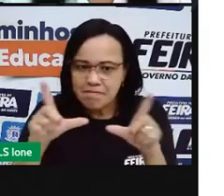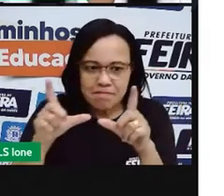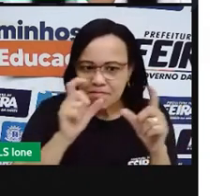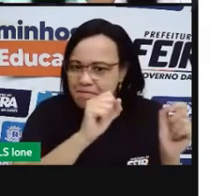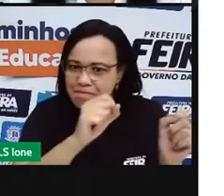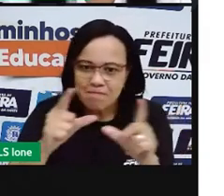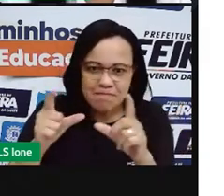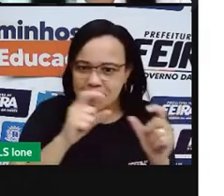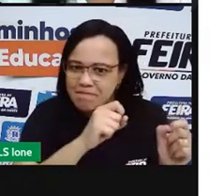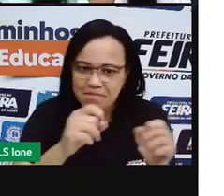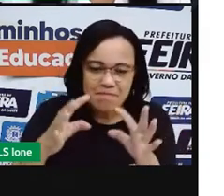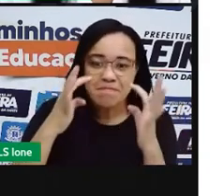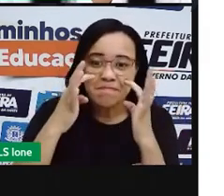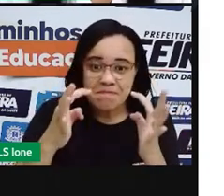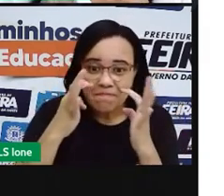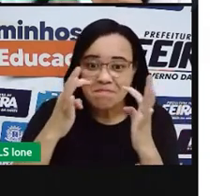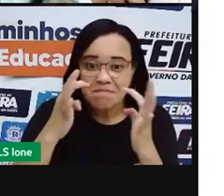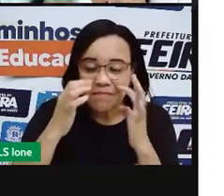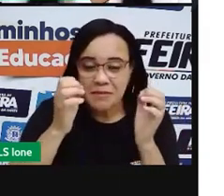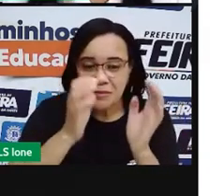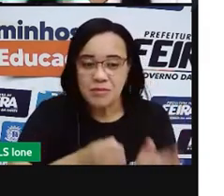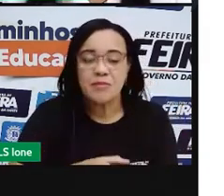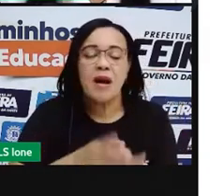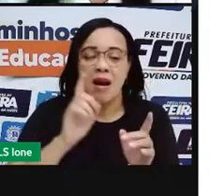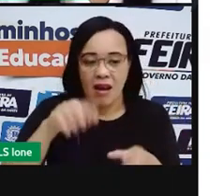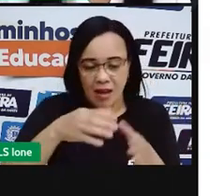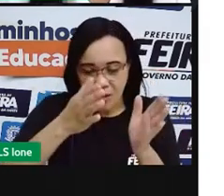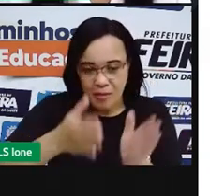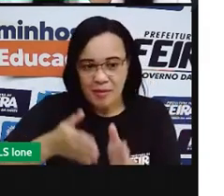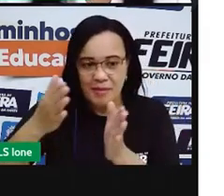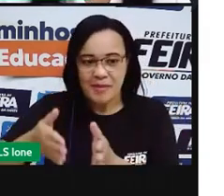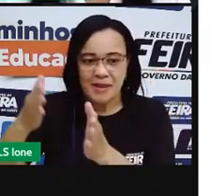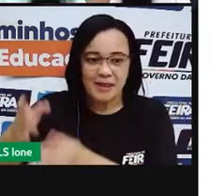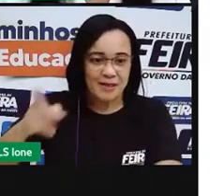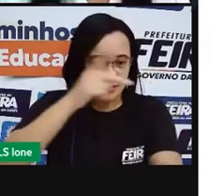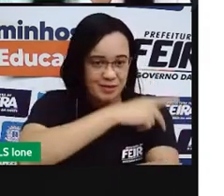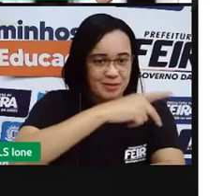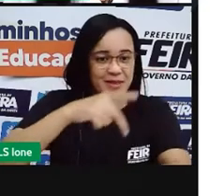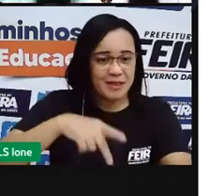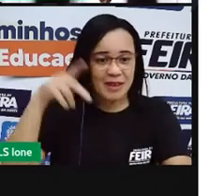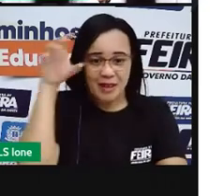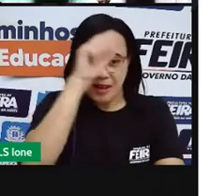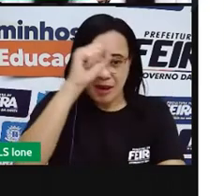habilidades no artigo do pedagogo. É aprender bastante. Combinado?